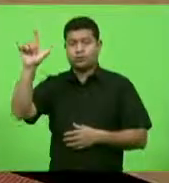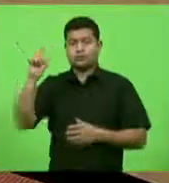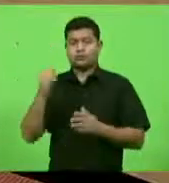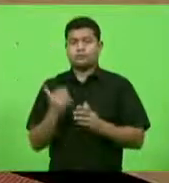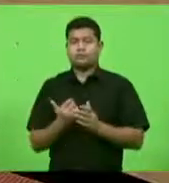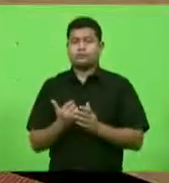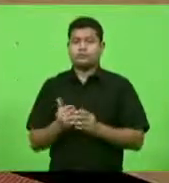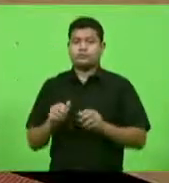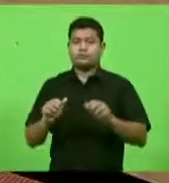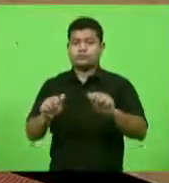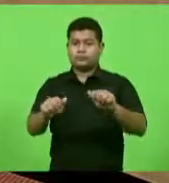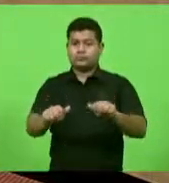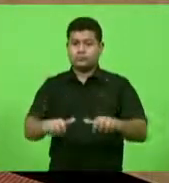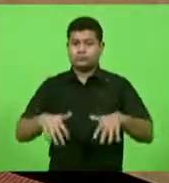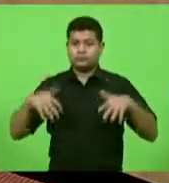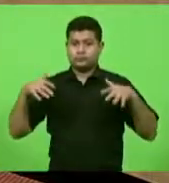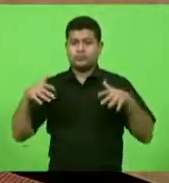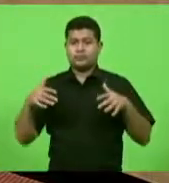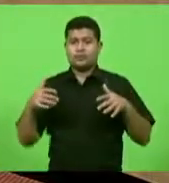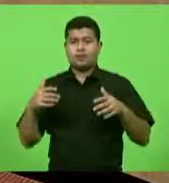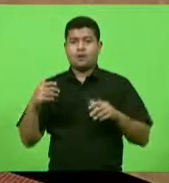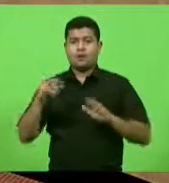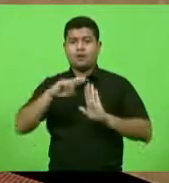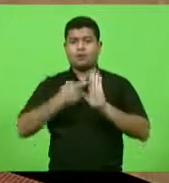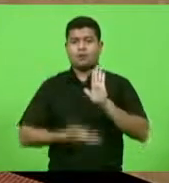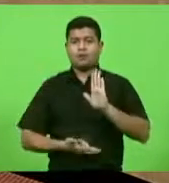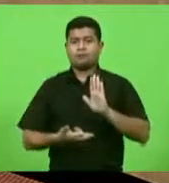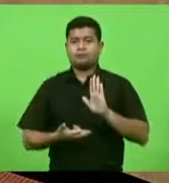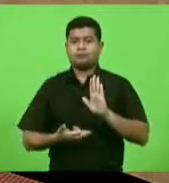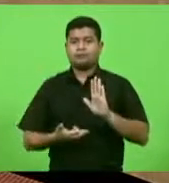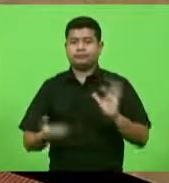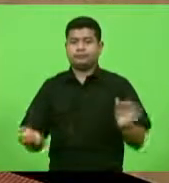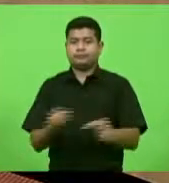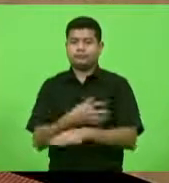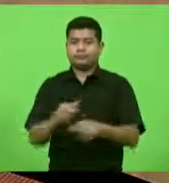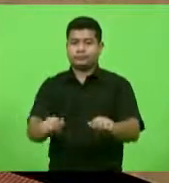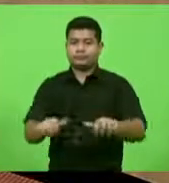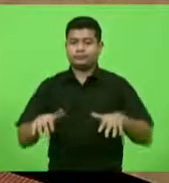amanhã, no horário regimental. Está encerrada a sessão. Obrigado. Obrigado. Obrigado.